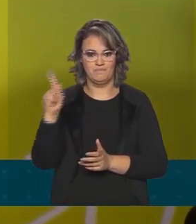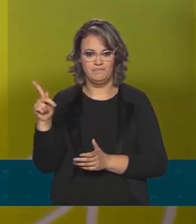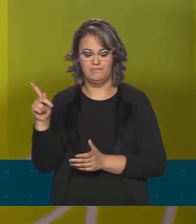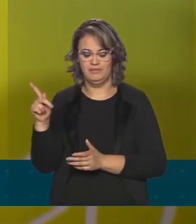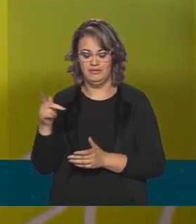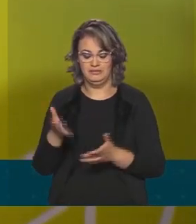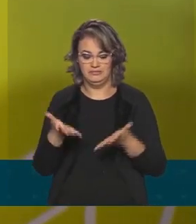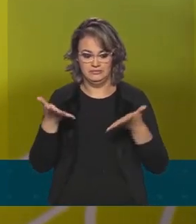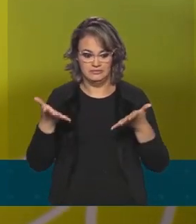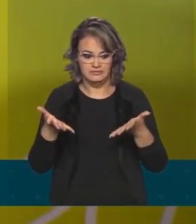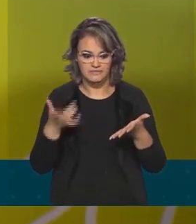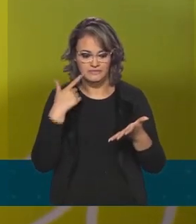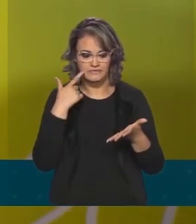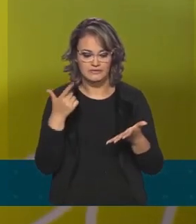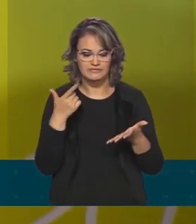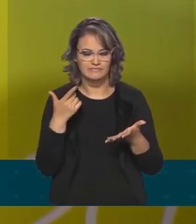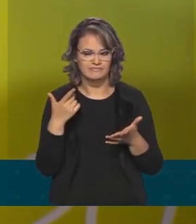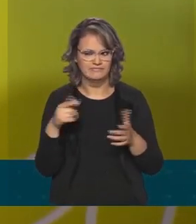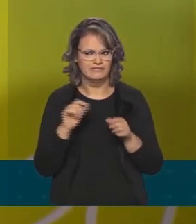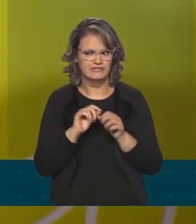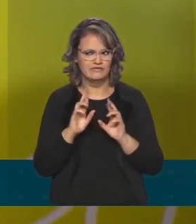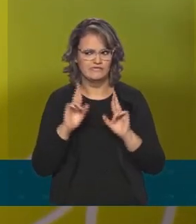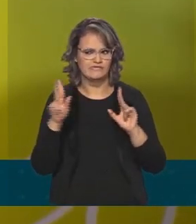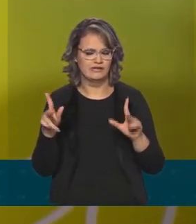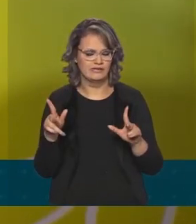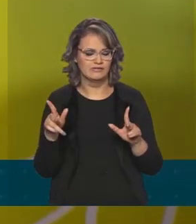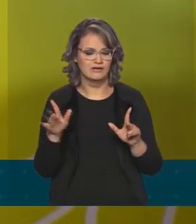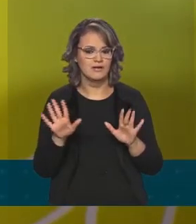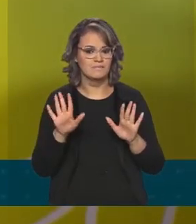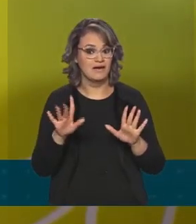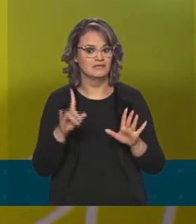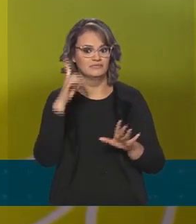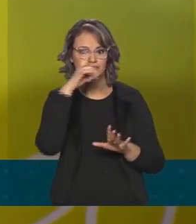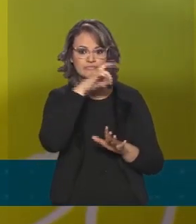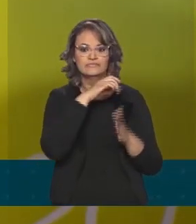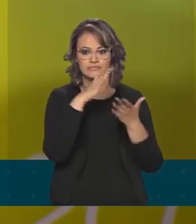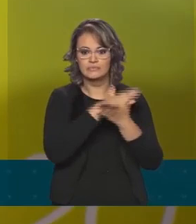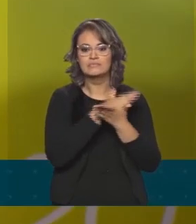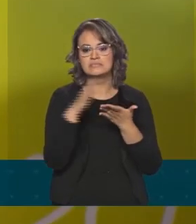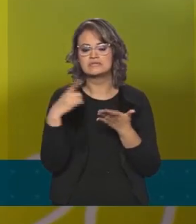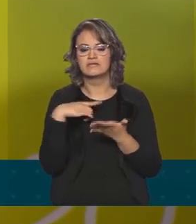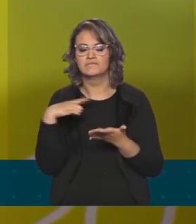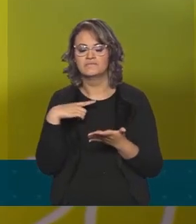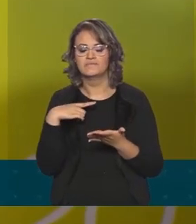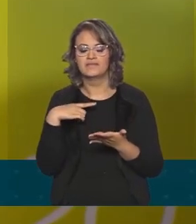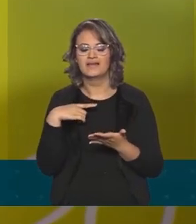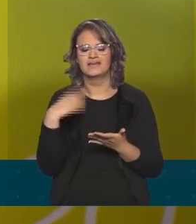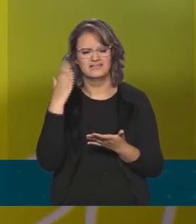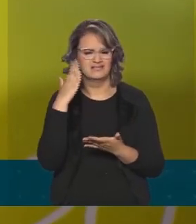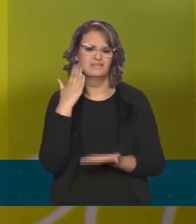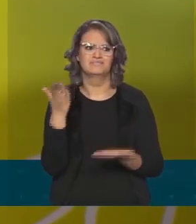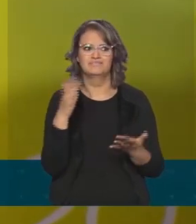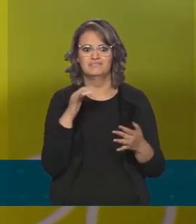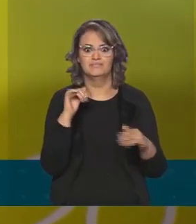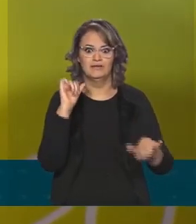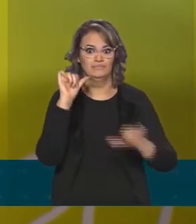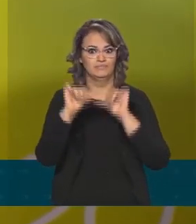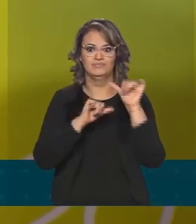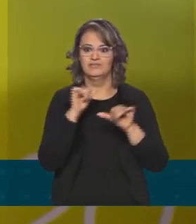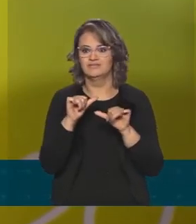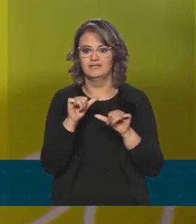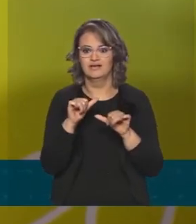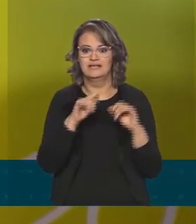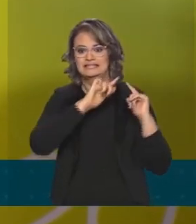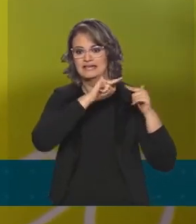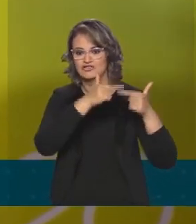como querendo fazer algo diferente e é importante que a gente pense nisso. Quer dizer, realmente é uma mudança, é mudar a história,